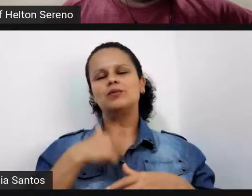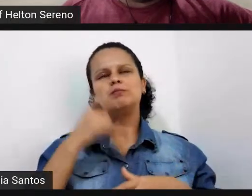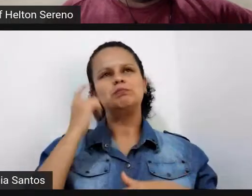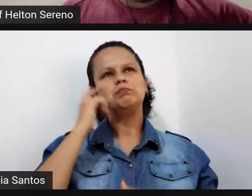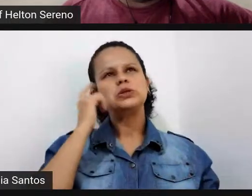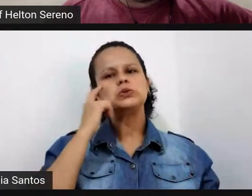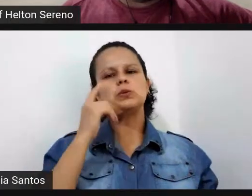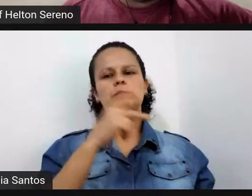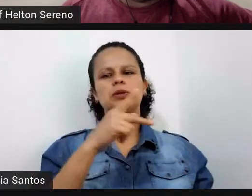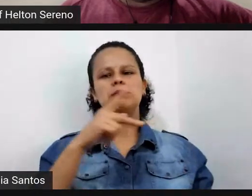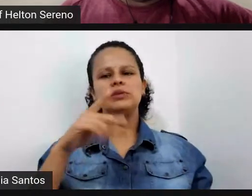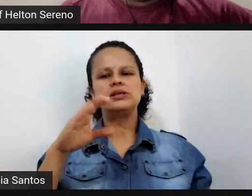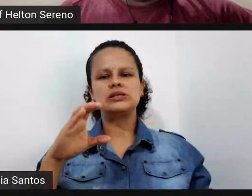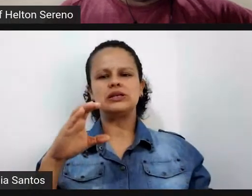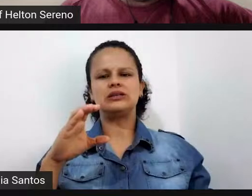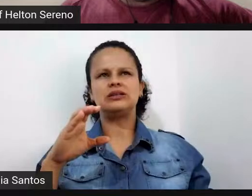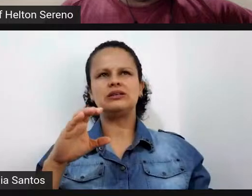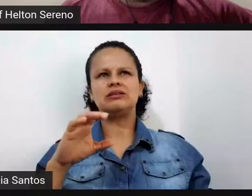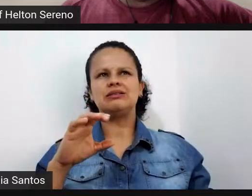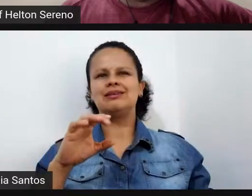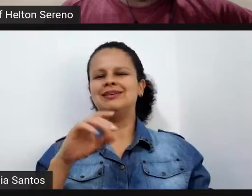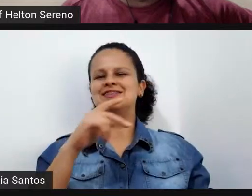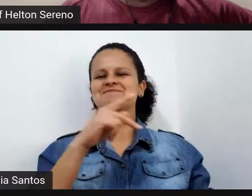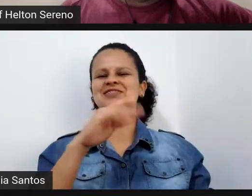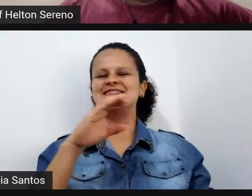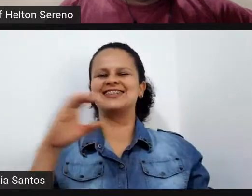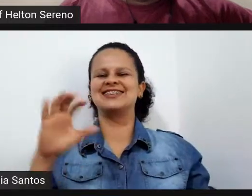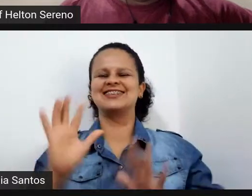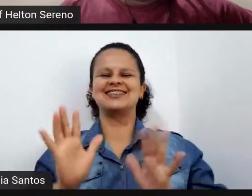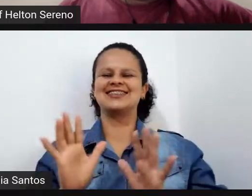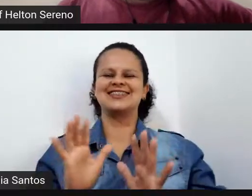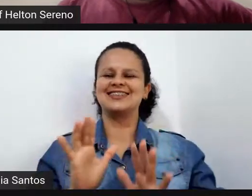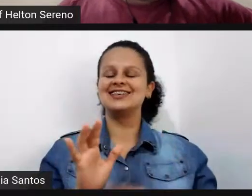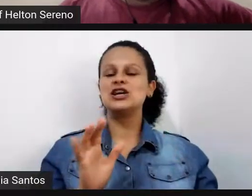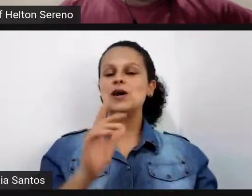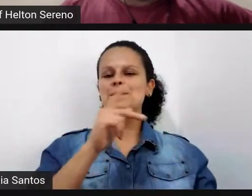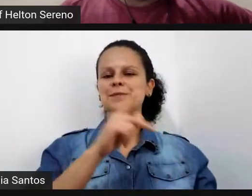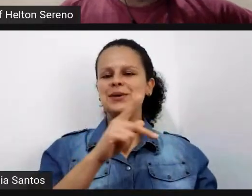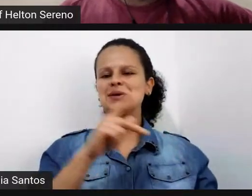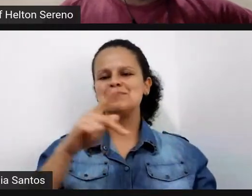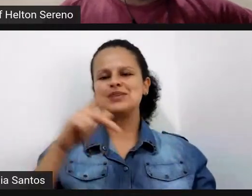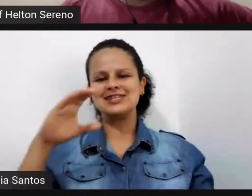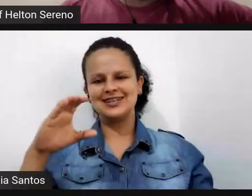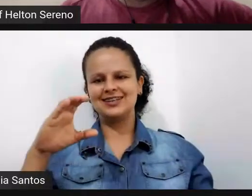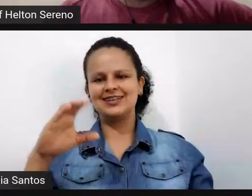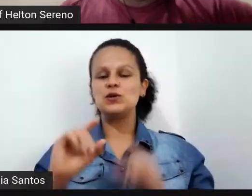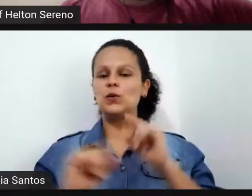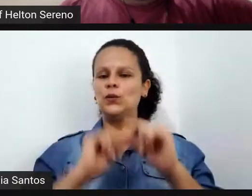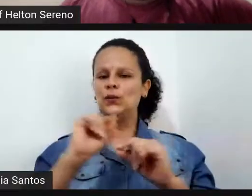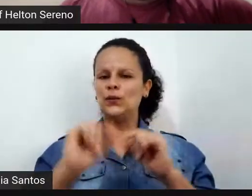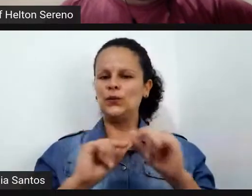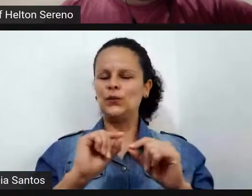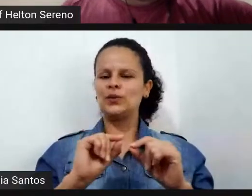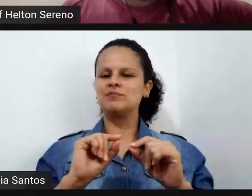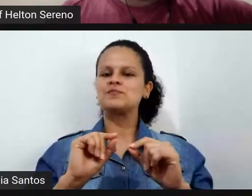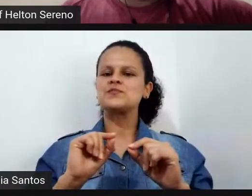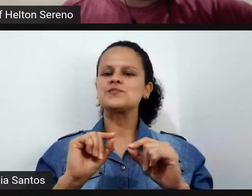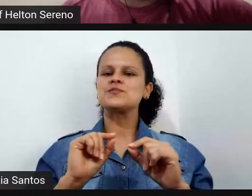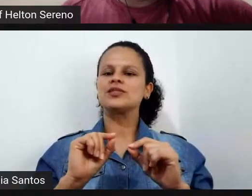PPC é o PCC misericórdia mas o PPC ele realmente é ele é às vezes